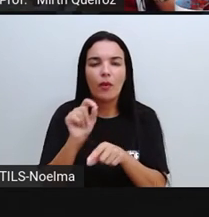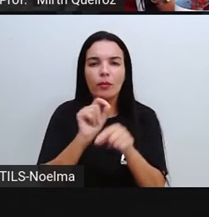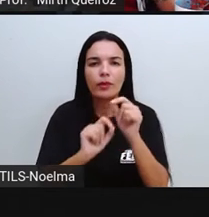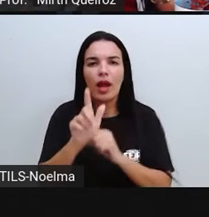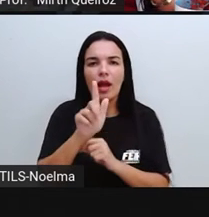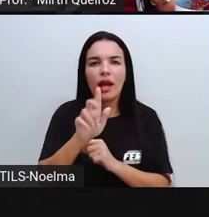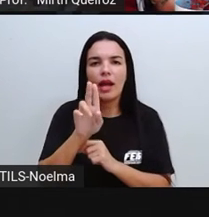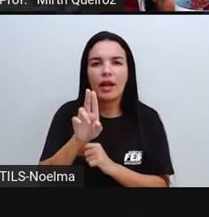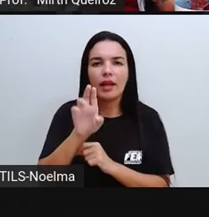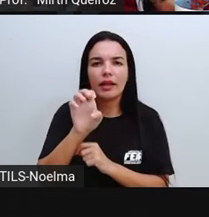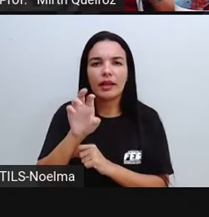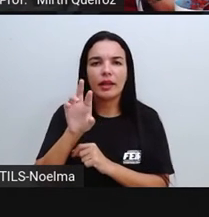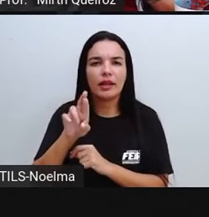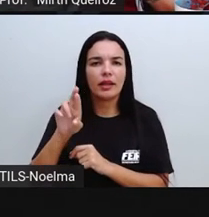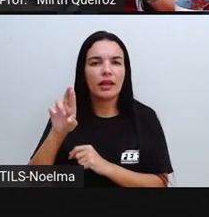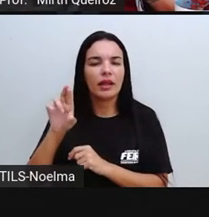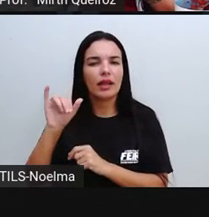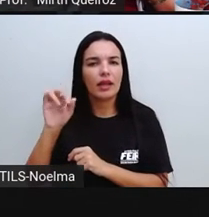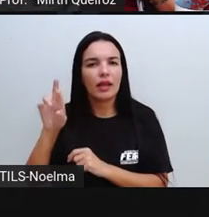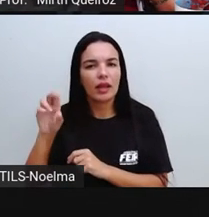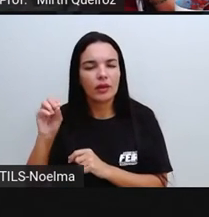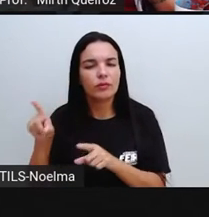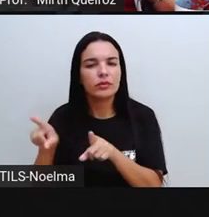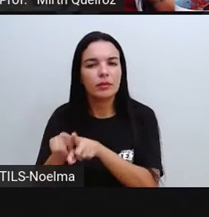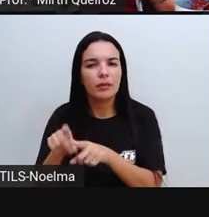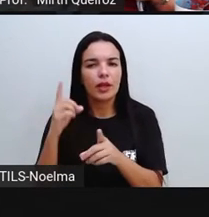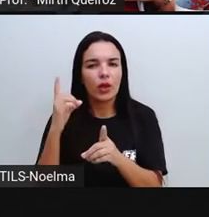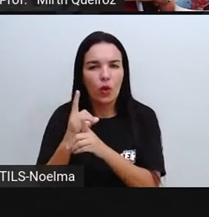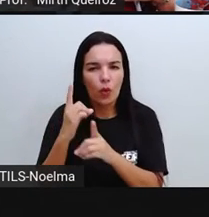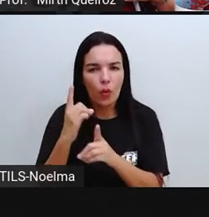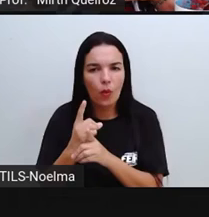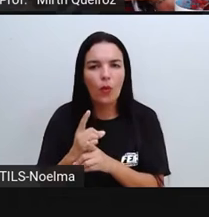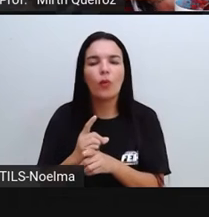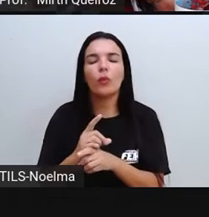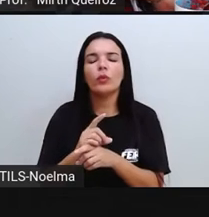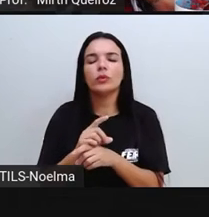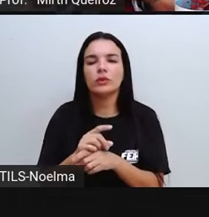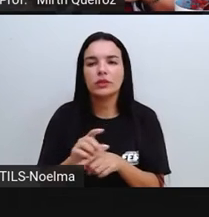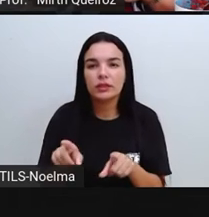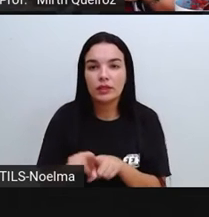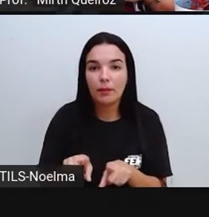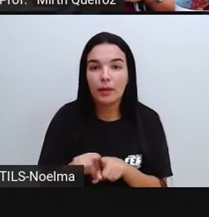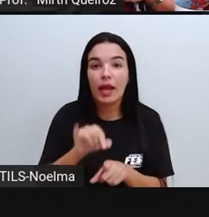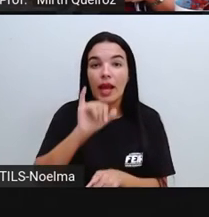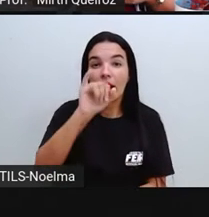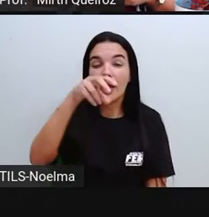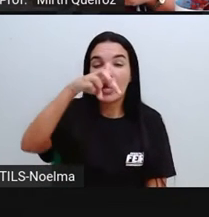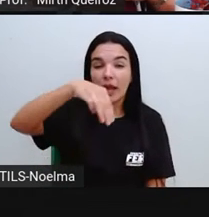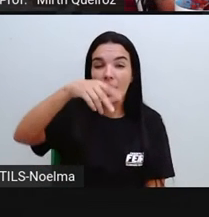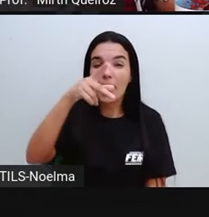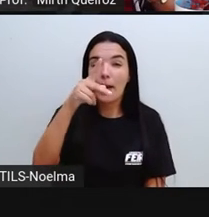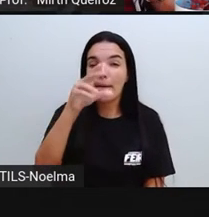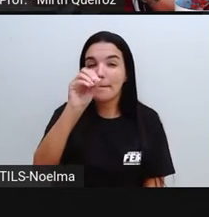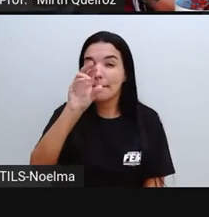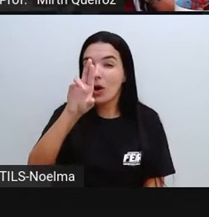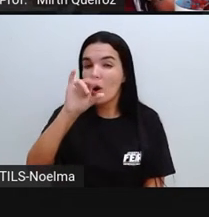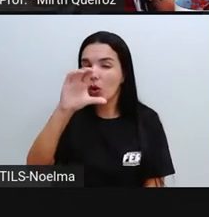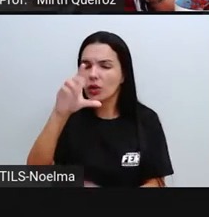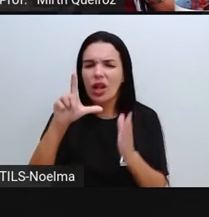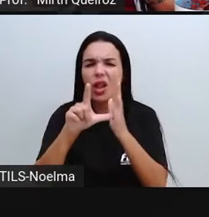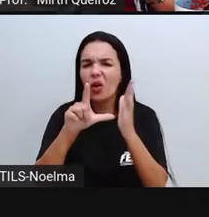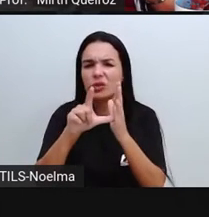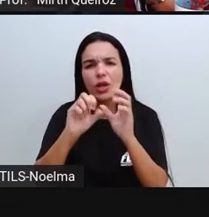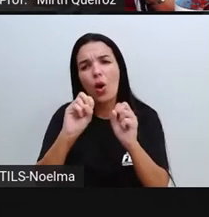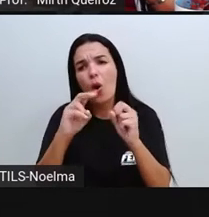parte medicinal Lá também você pode encontrar argila, empório Na empório também vocês encontram argila Ou aí nos